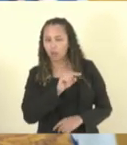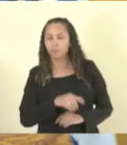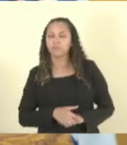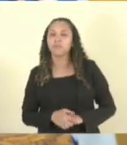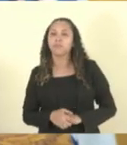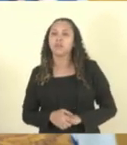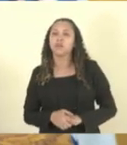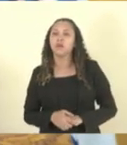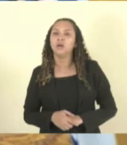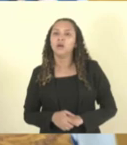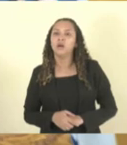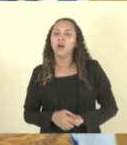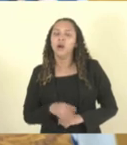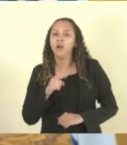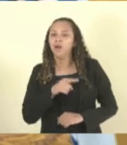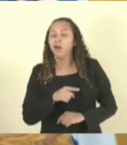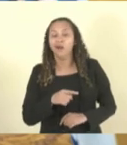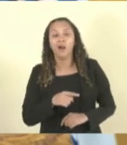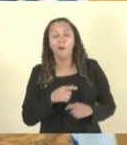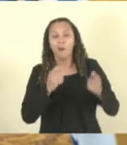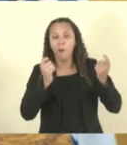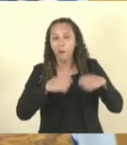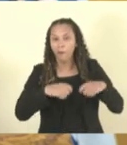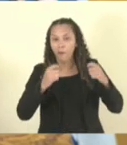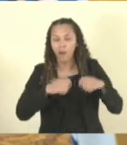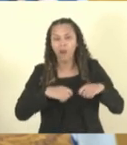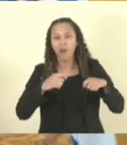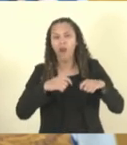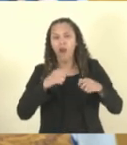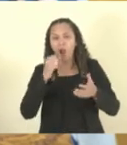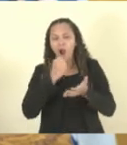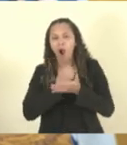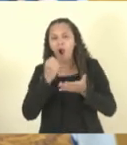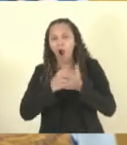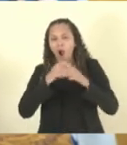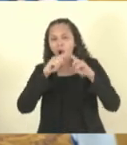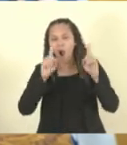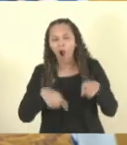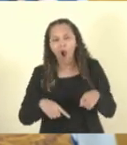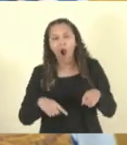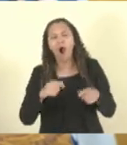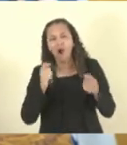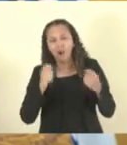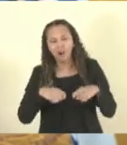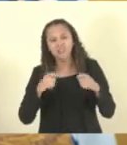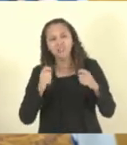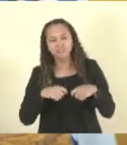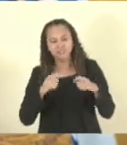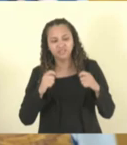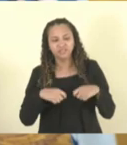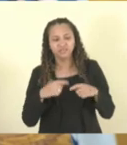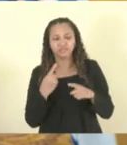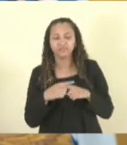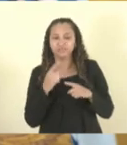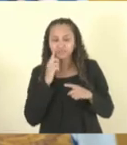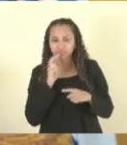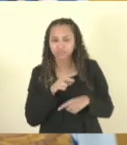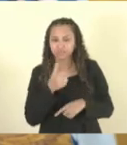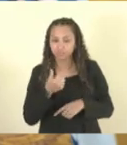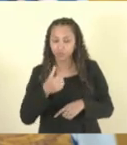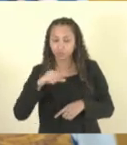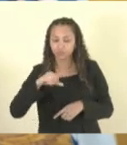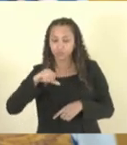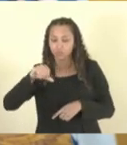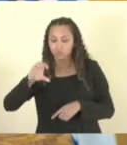está numa carência imensa de servidores como as demais delegacias. o senhor vê que em 1990